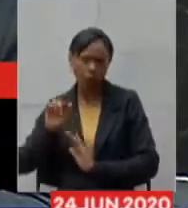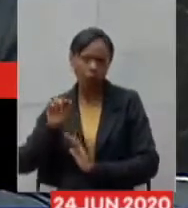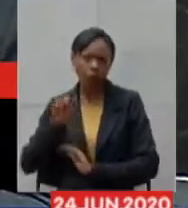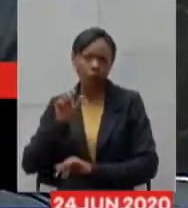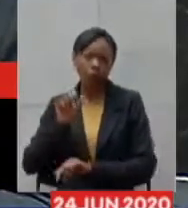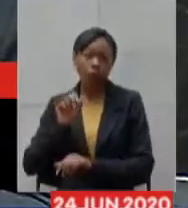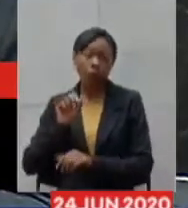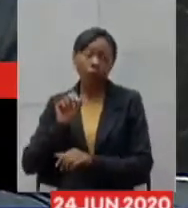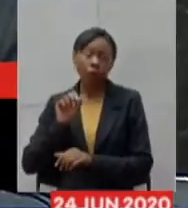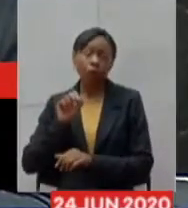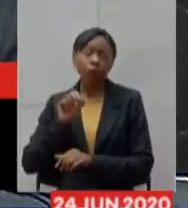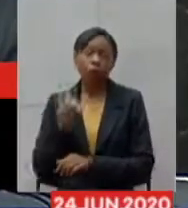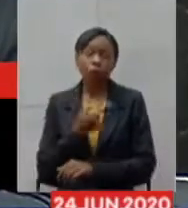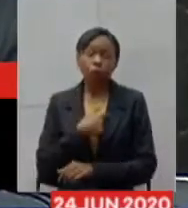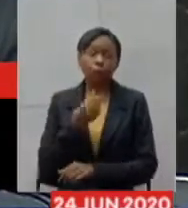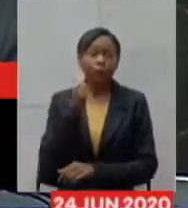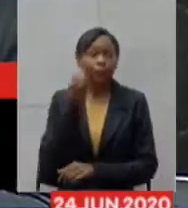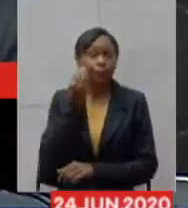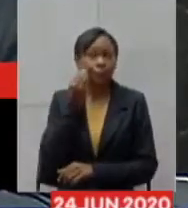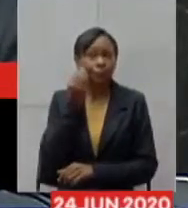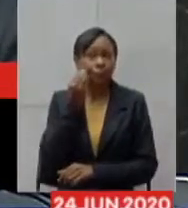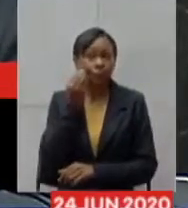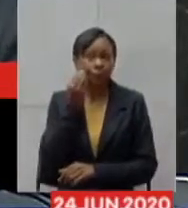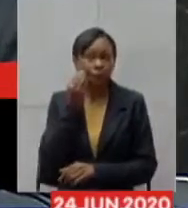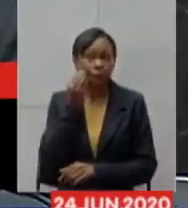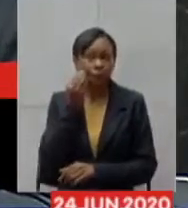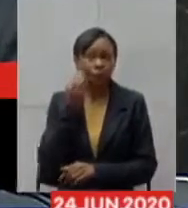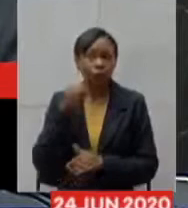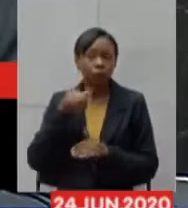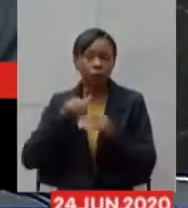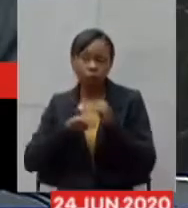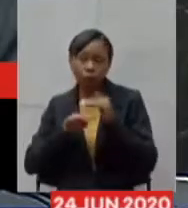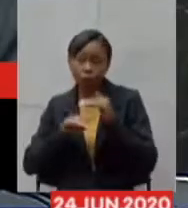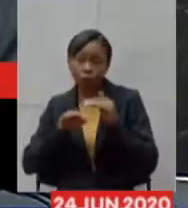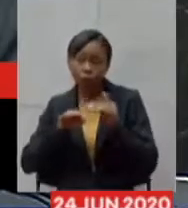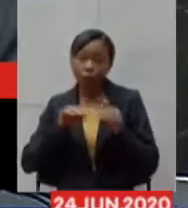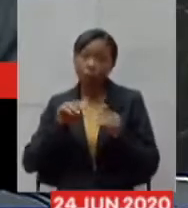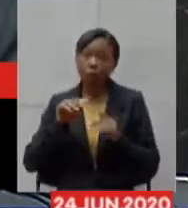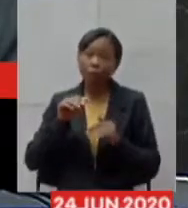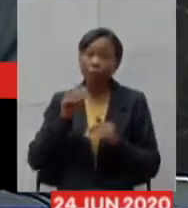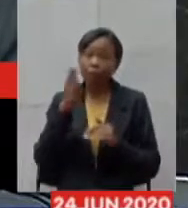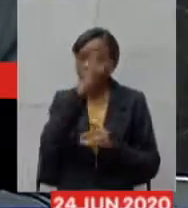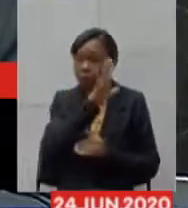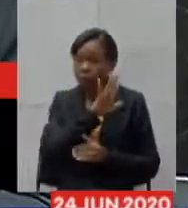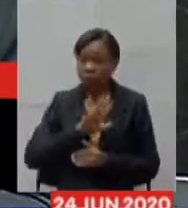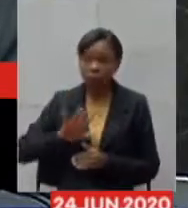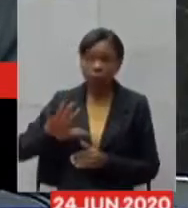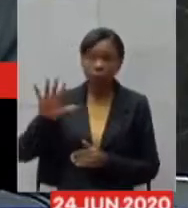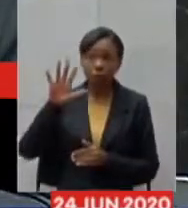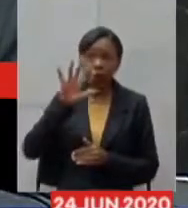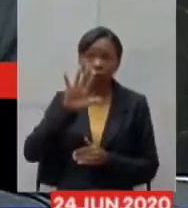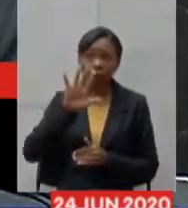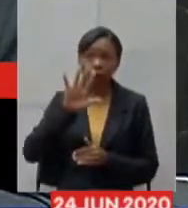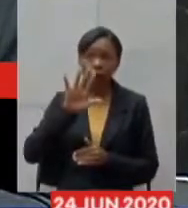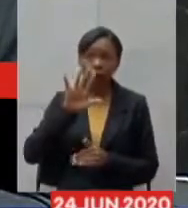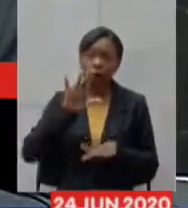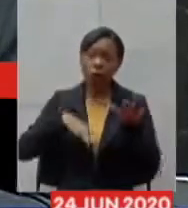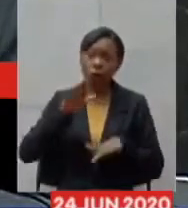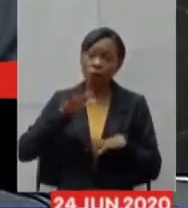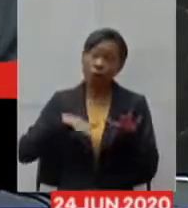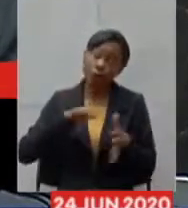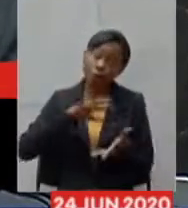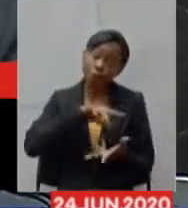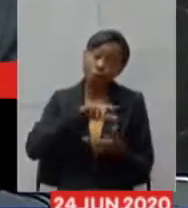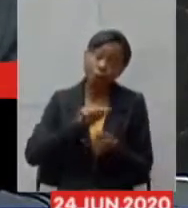desabastecimento nacional que essa mundial porque um dos maiores produtores desse tipo de medicamentos é a